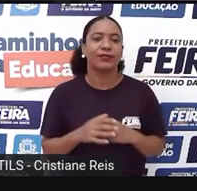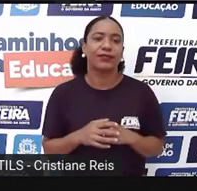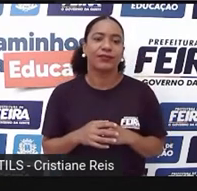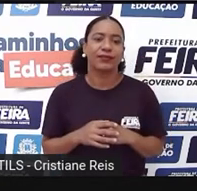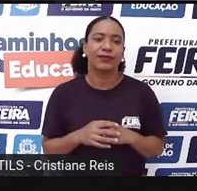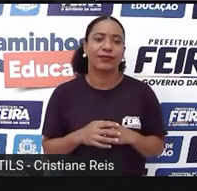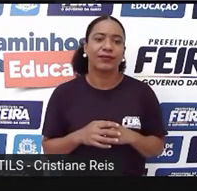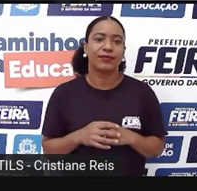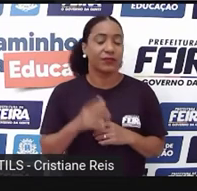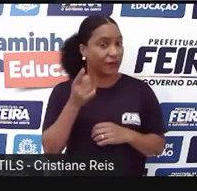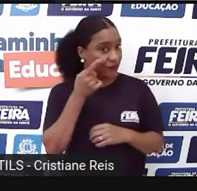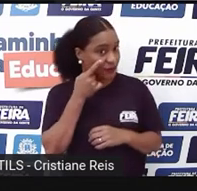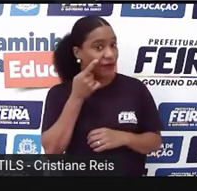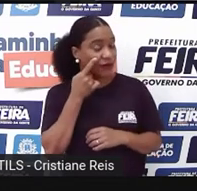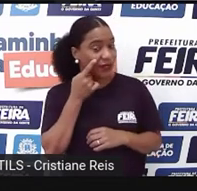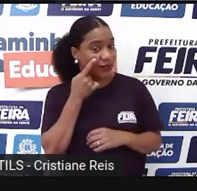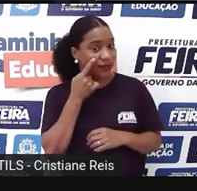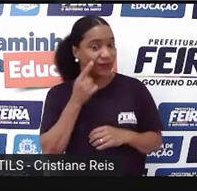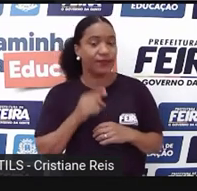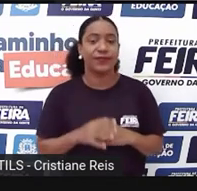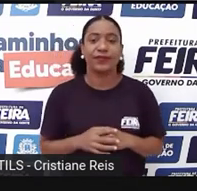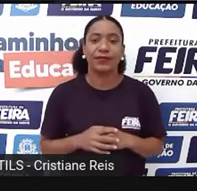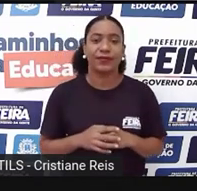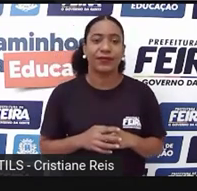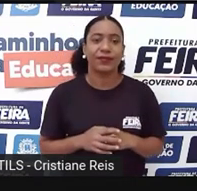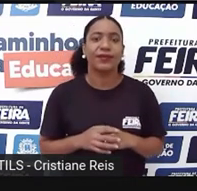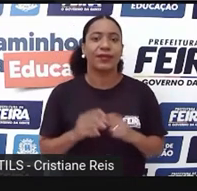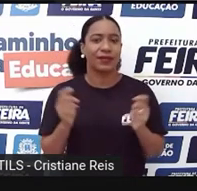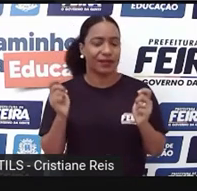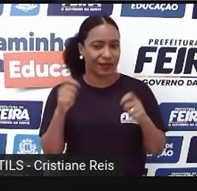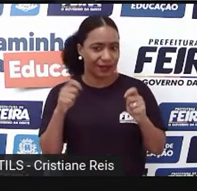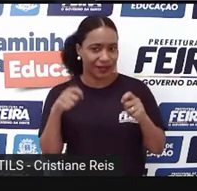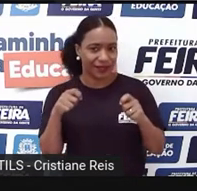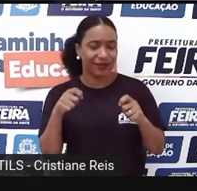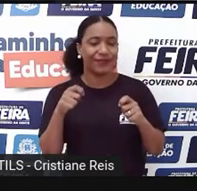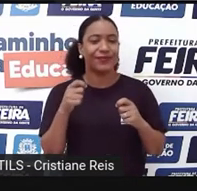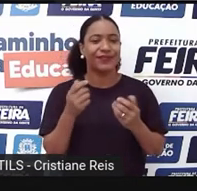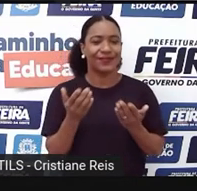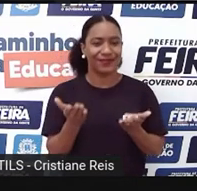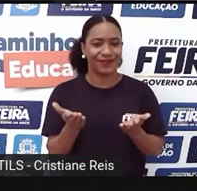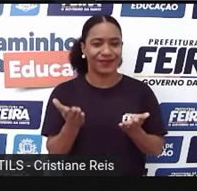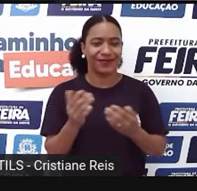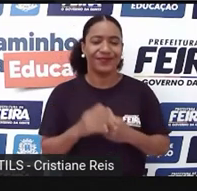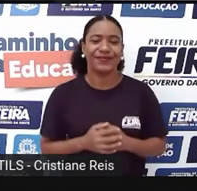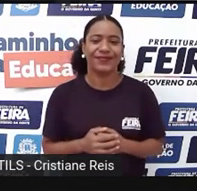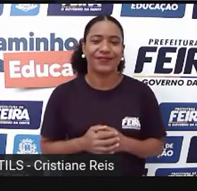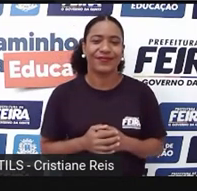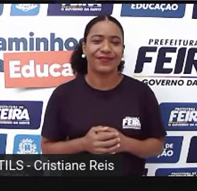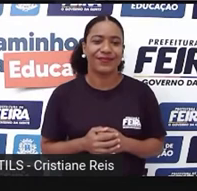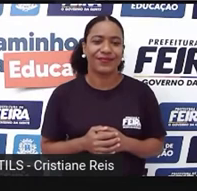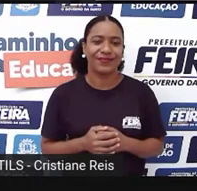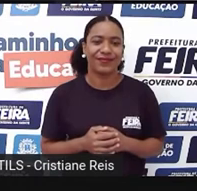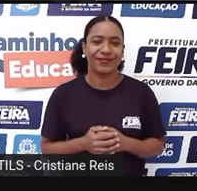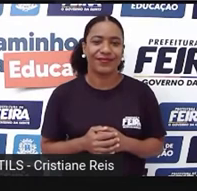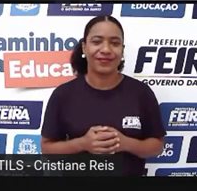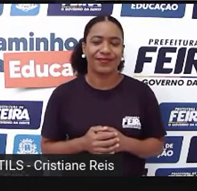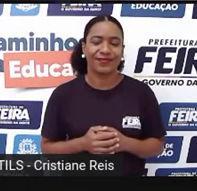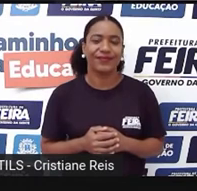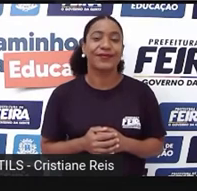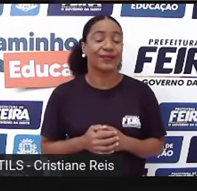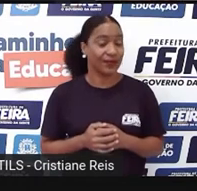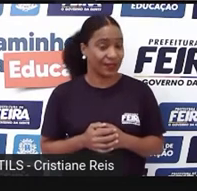Então vejamos Vocês Olha You are going To plan your Our short story Vocês vão